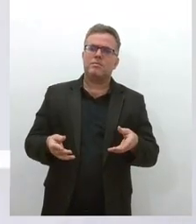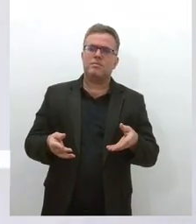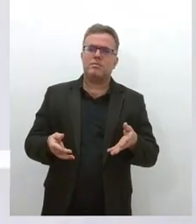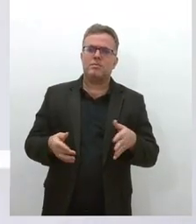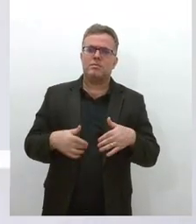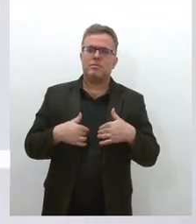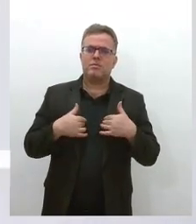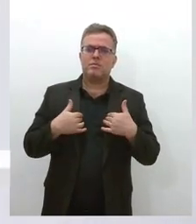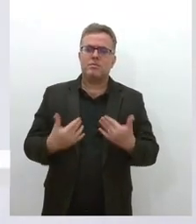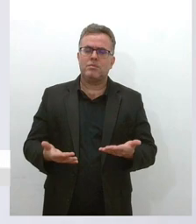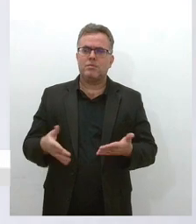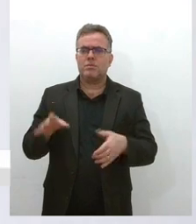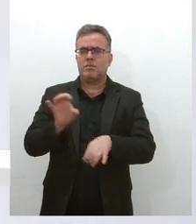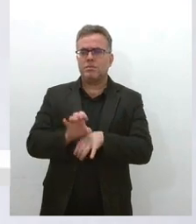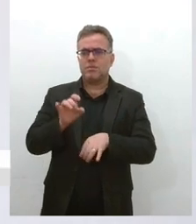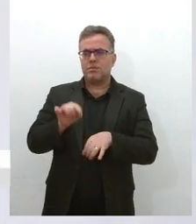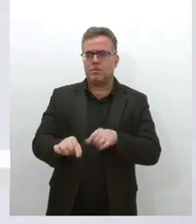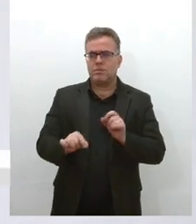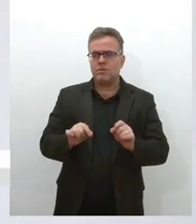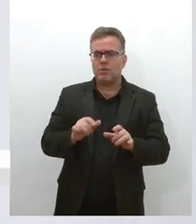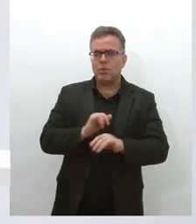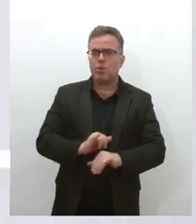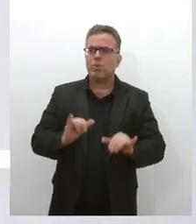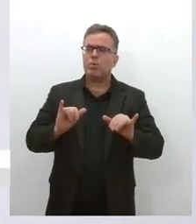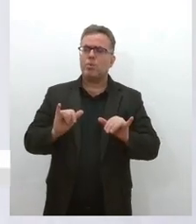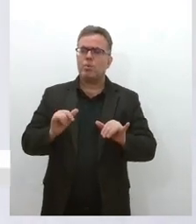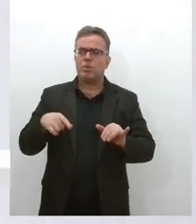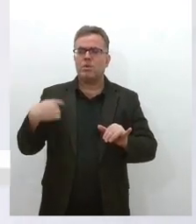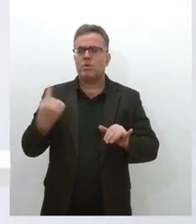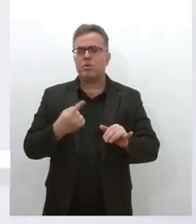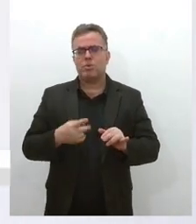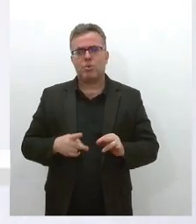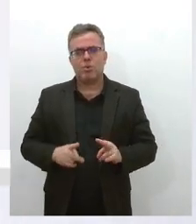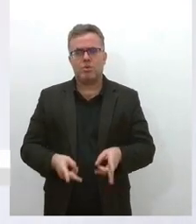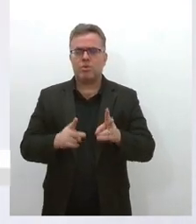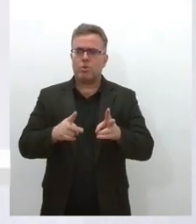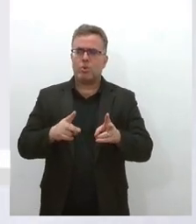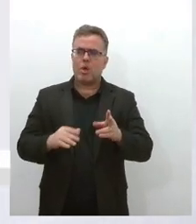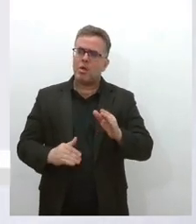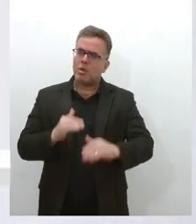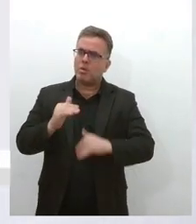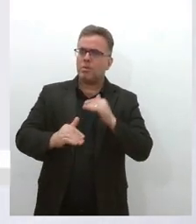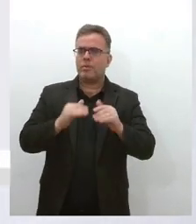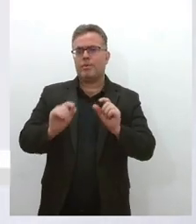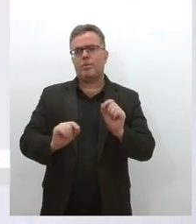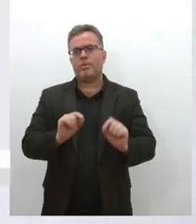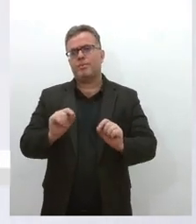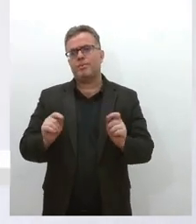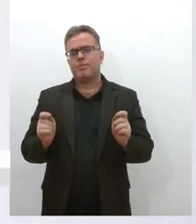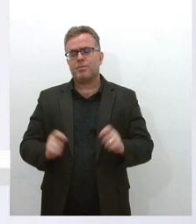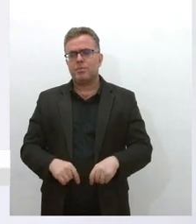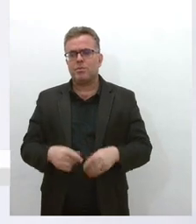estadual, eu diria que a gente, assim, continua no processo permanente de